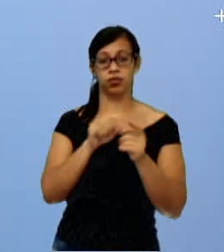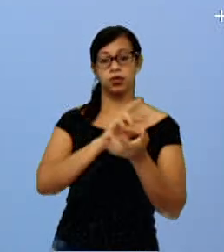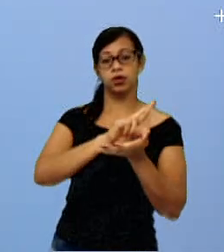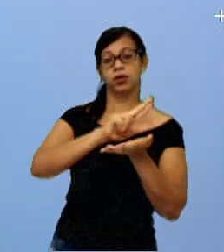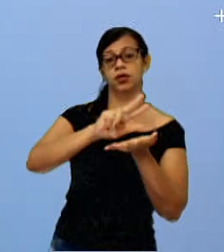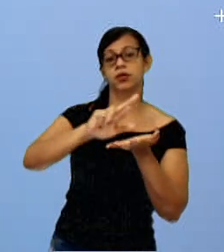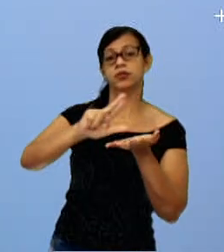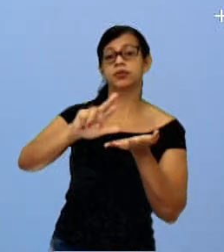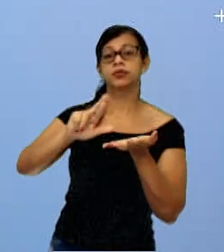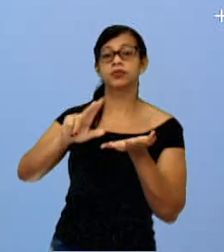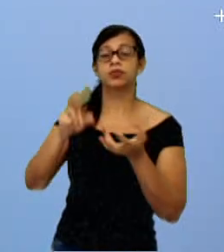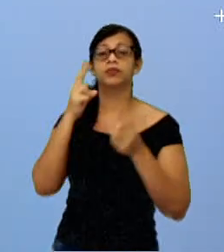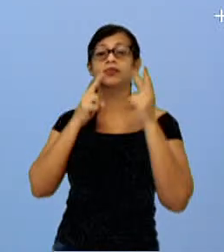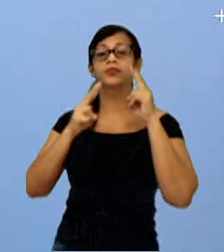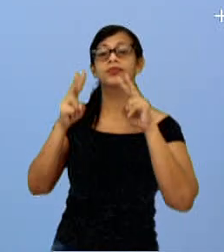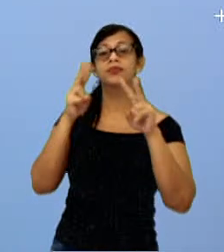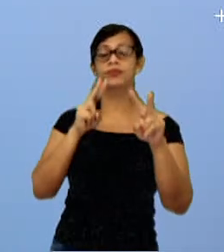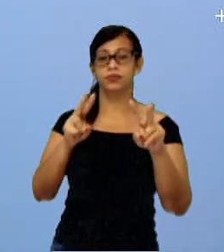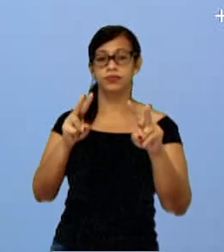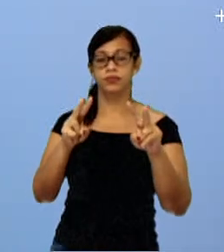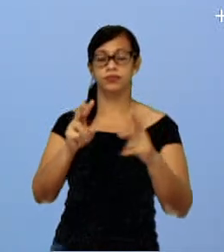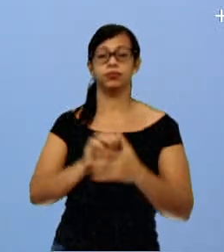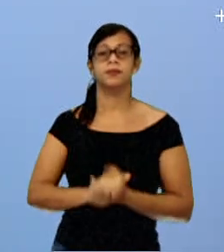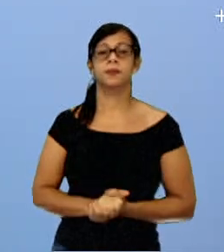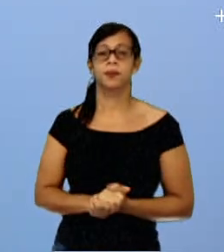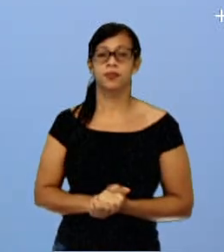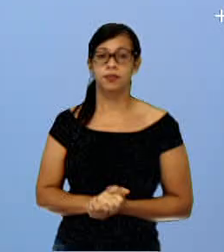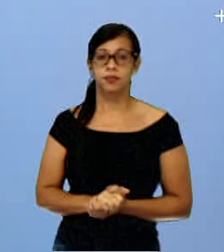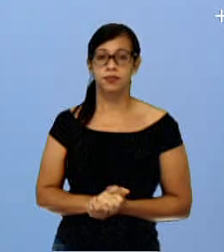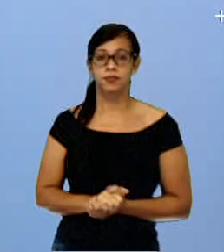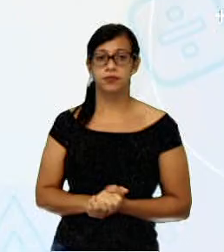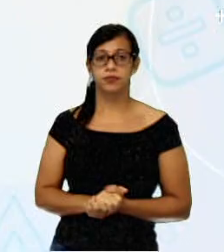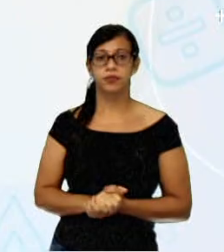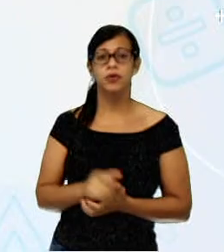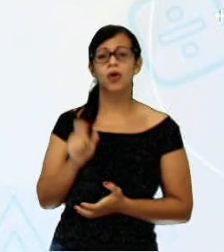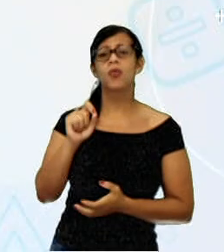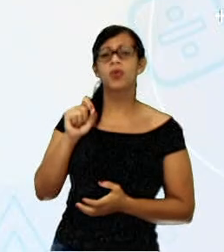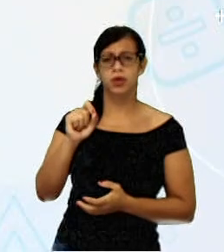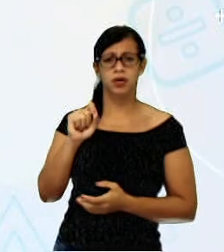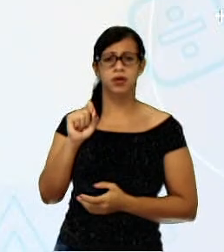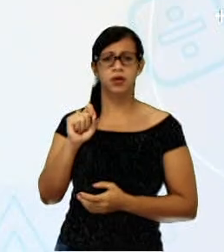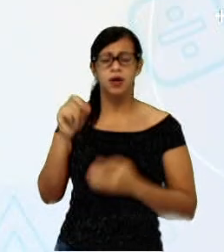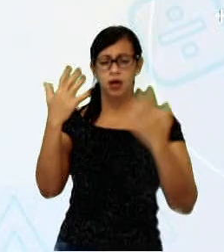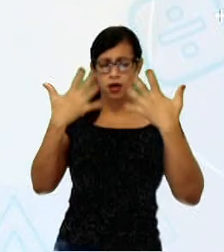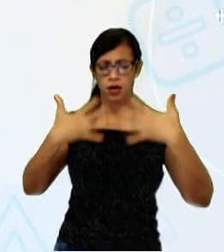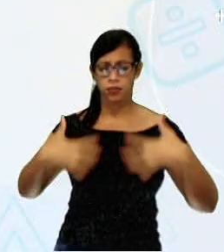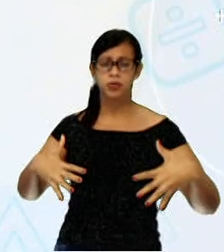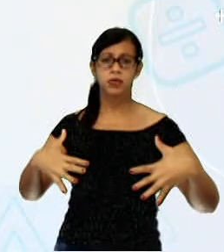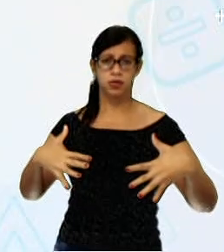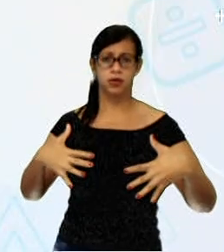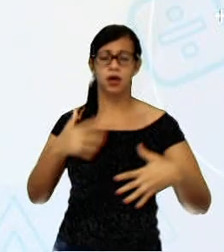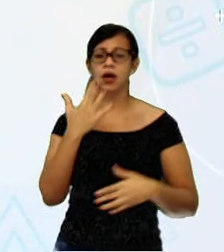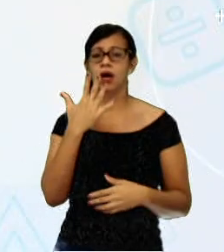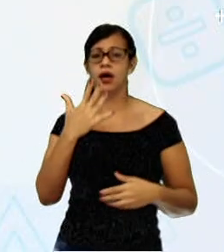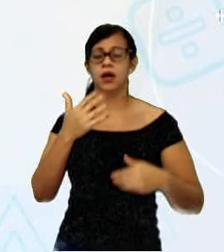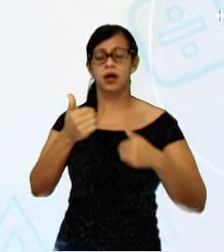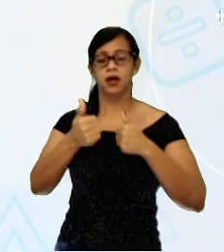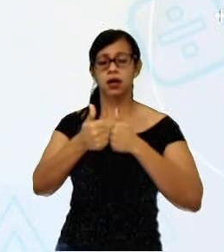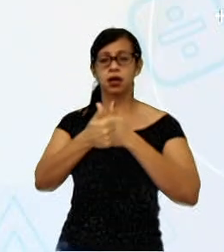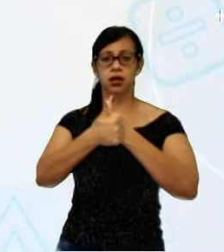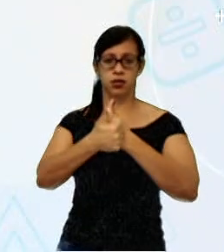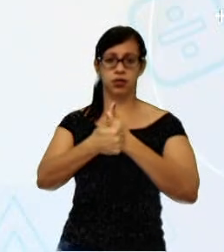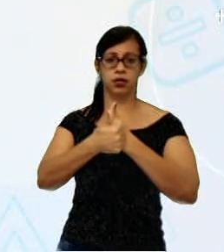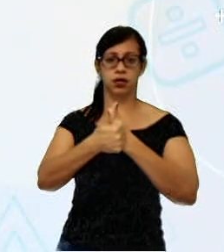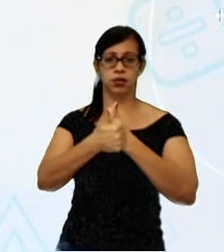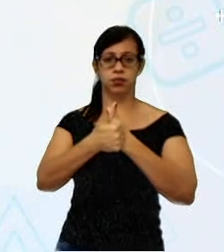de espectro visível pelo olho humano. O que é Harmonia Análoga? É o resultado de uma